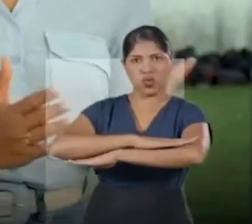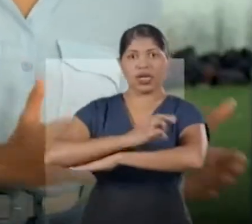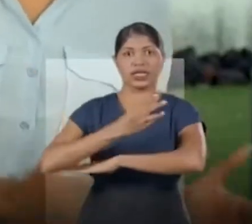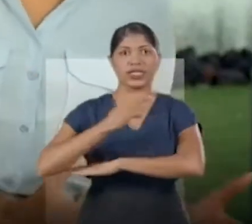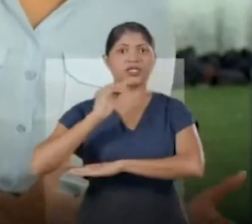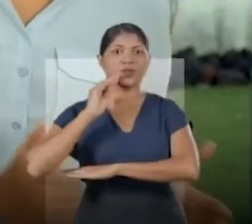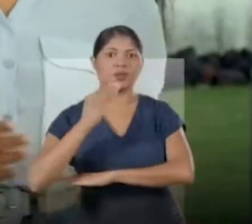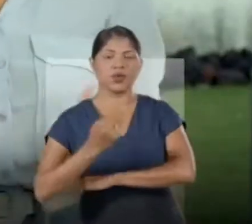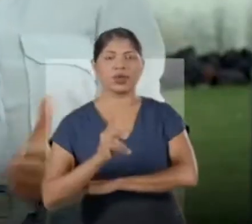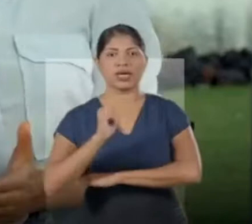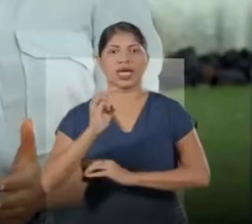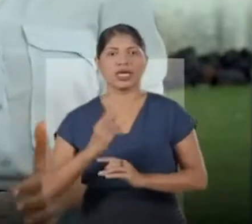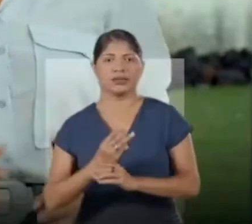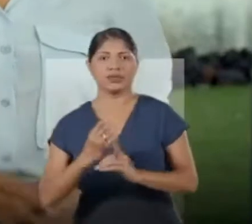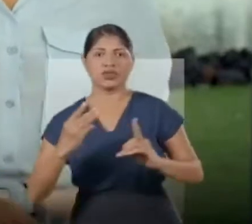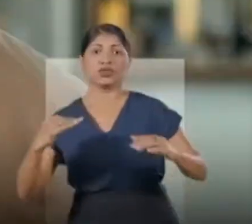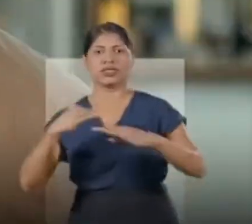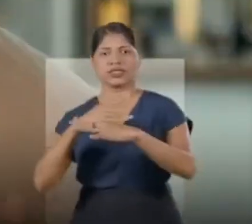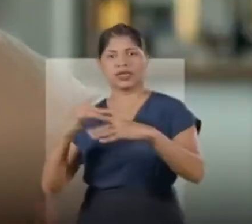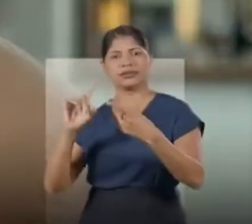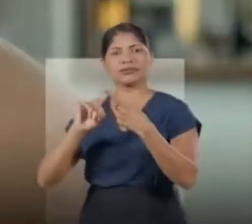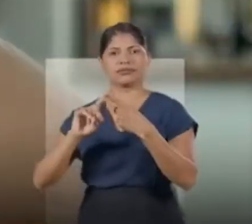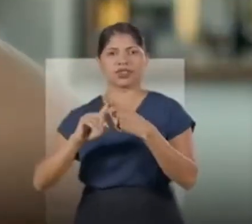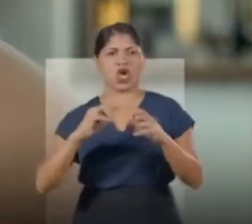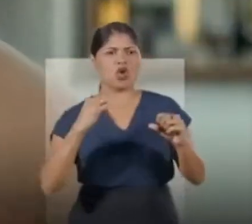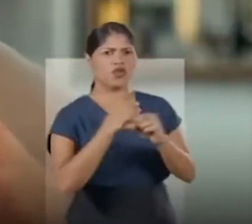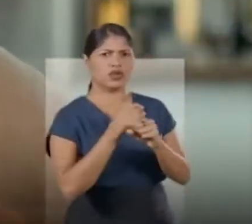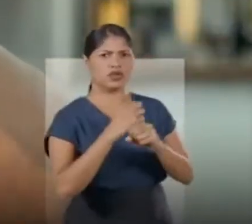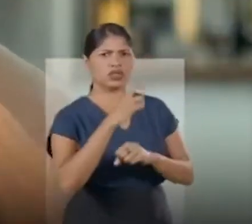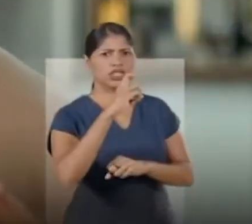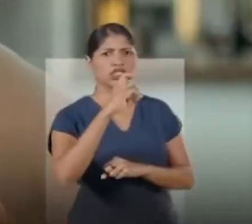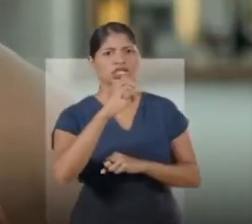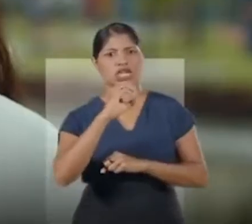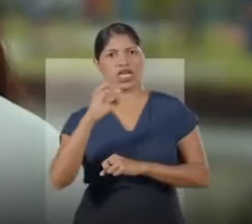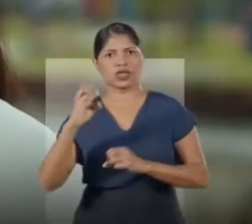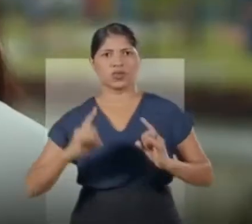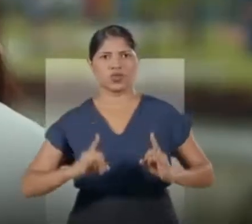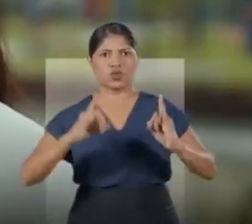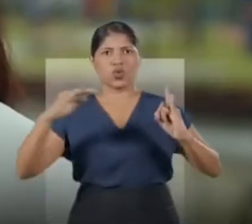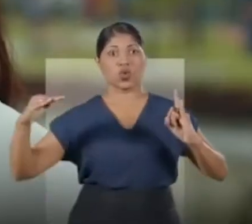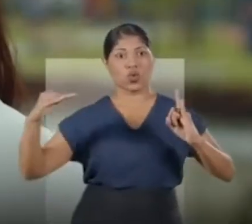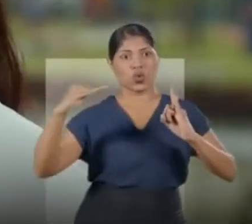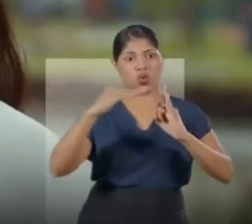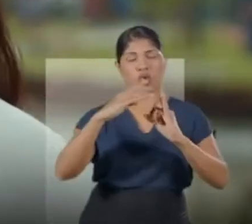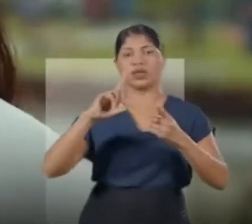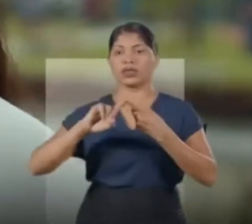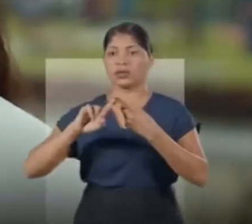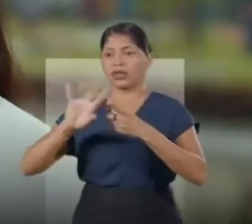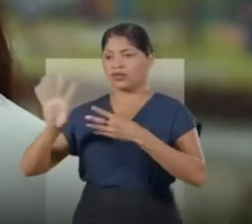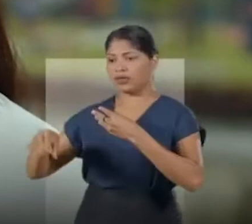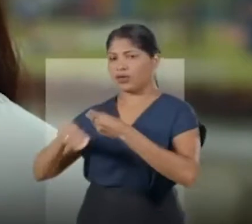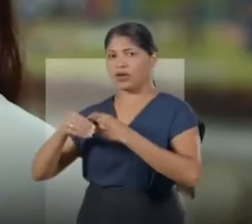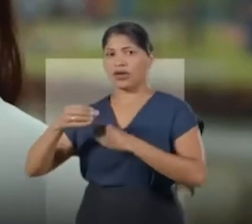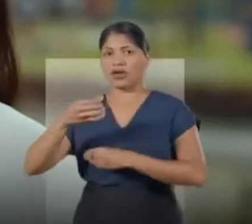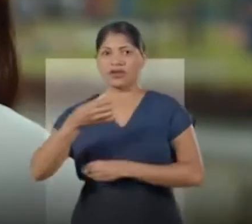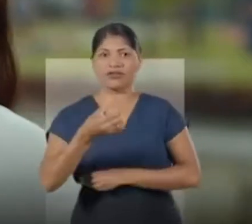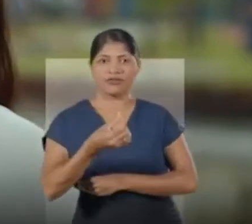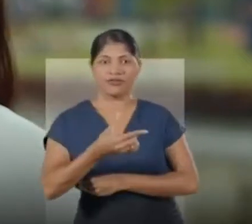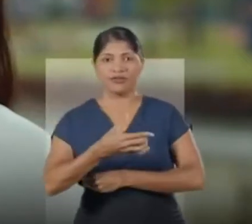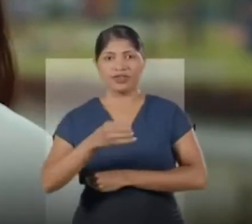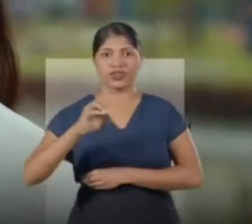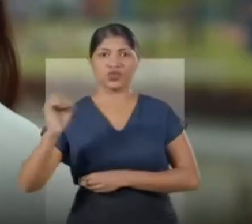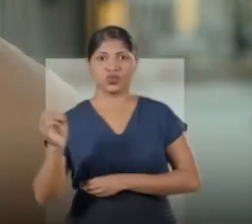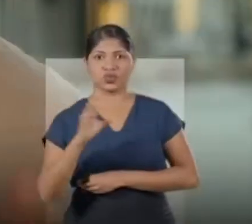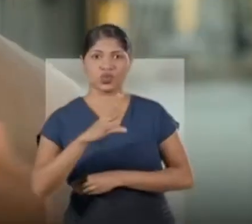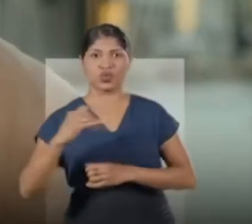quilômetros de rodovias e vias urbanas. E vai construir mais 500 pontes. Helder também vai implantar 20 novos terminais